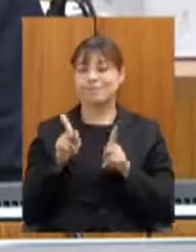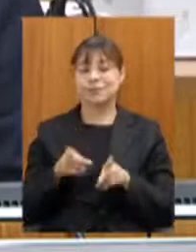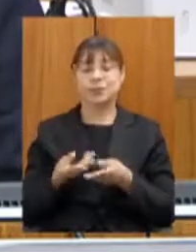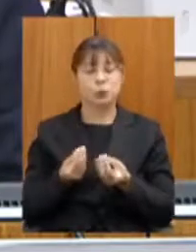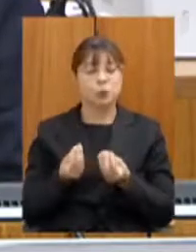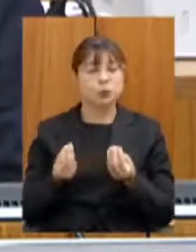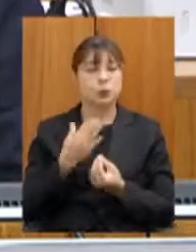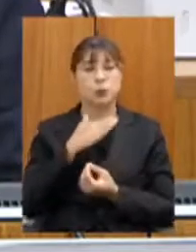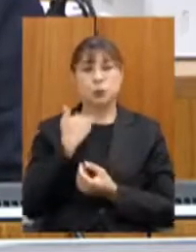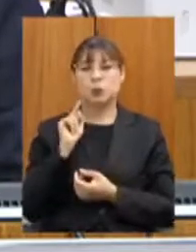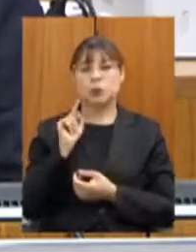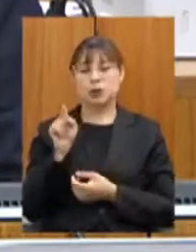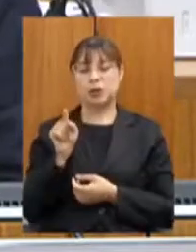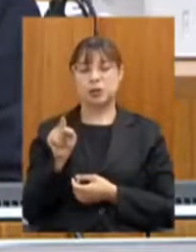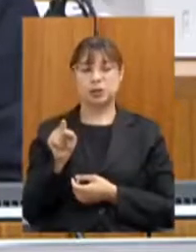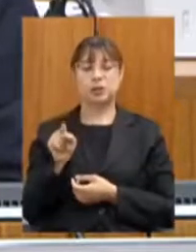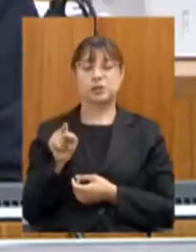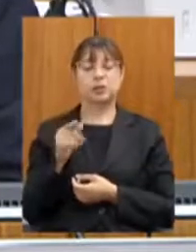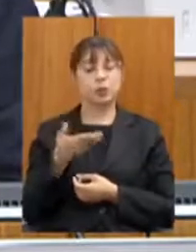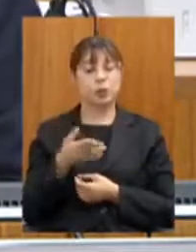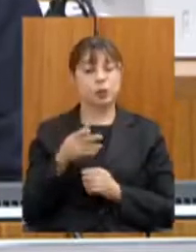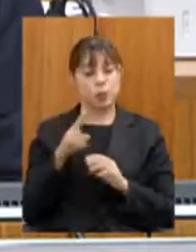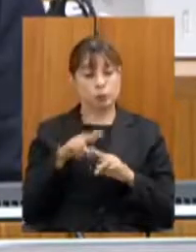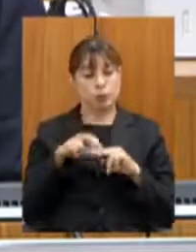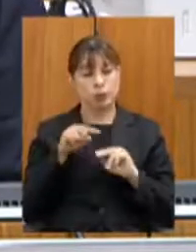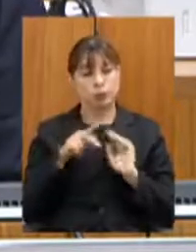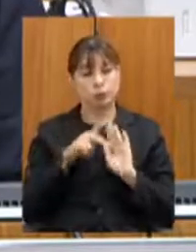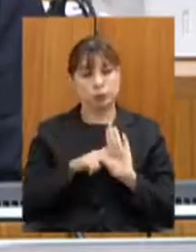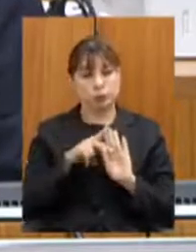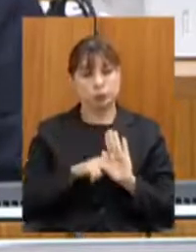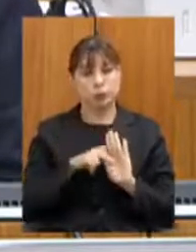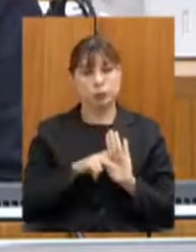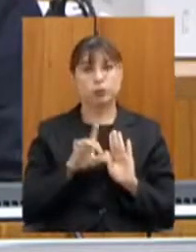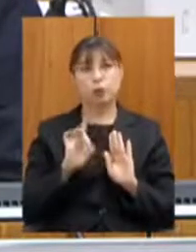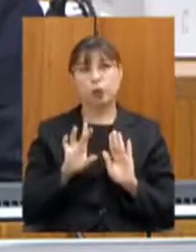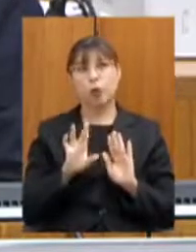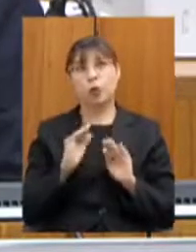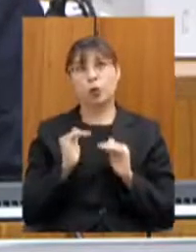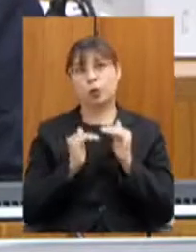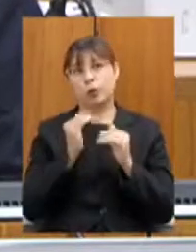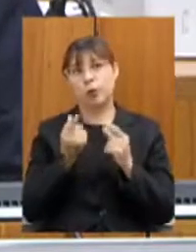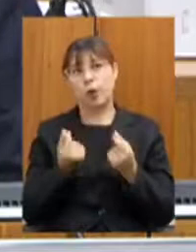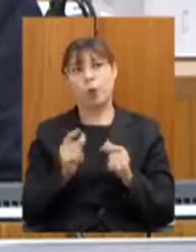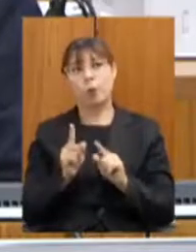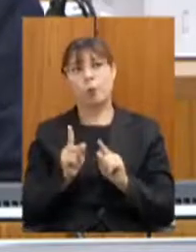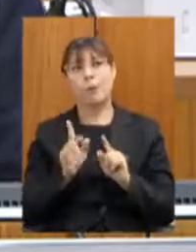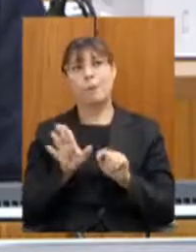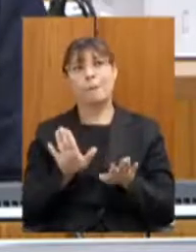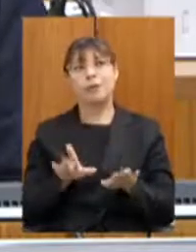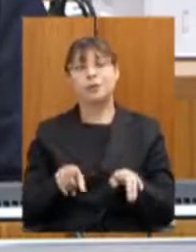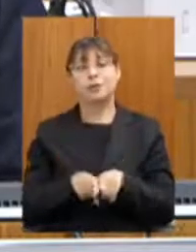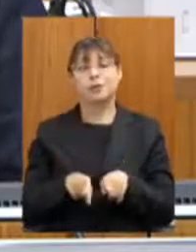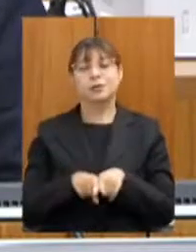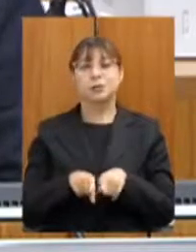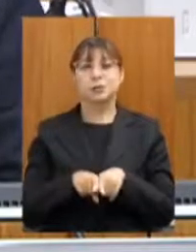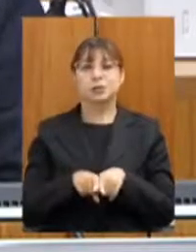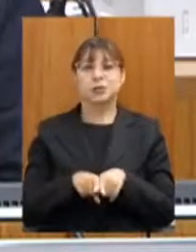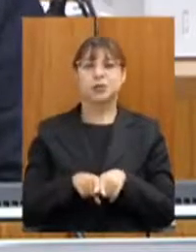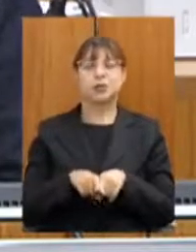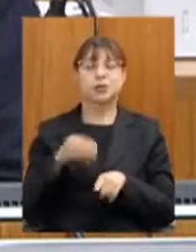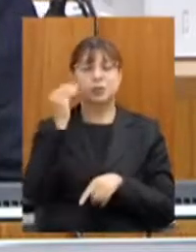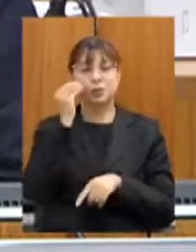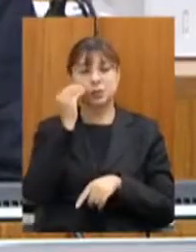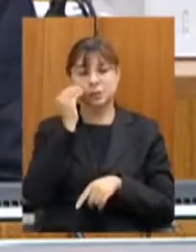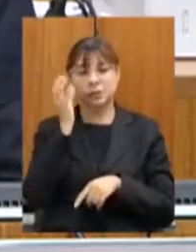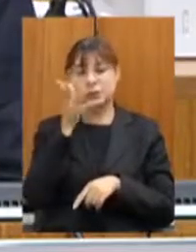região, e esse projeto, para além de um projeto de desenvolvimento econômico, ele é um projeto que pretende salvar